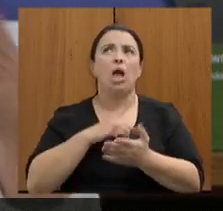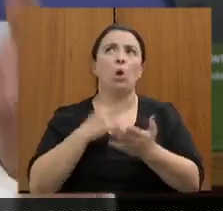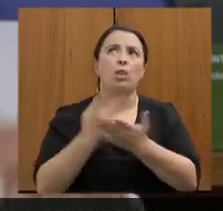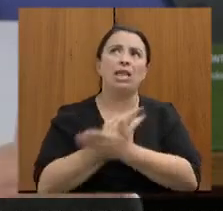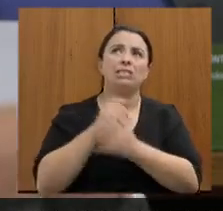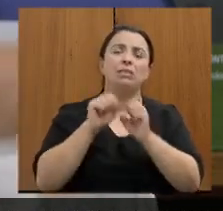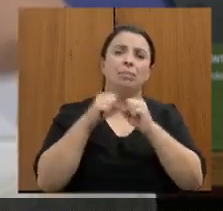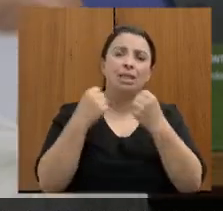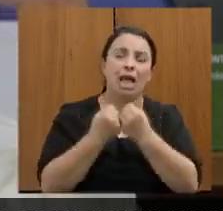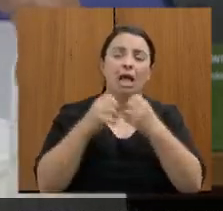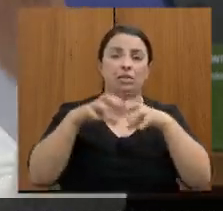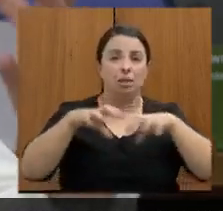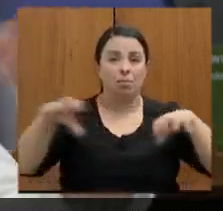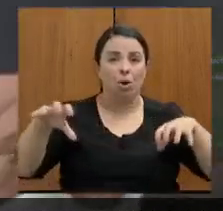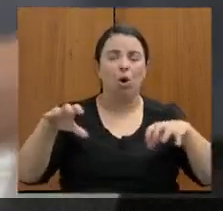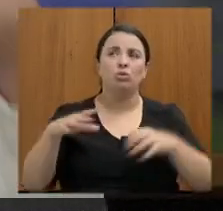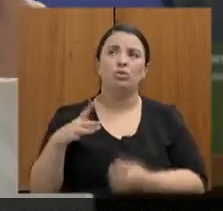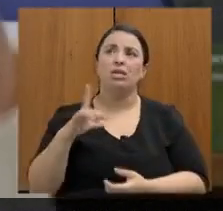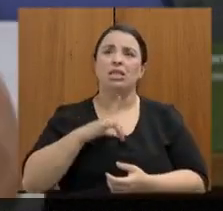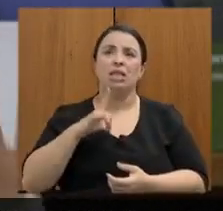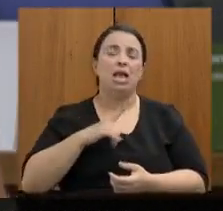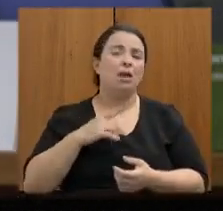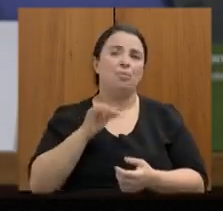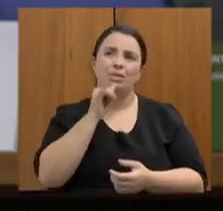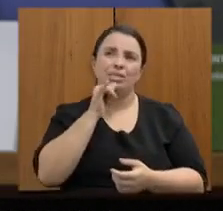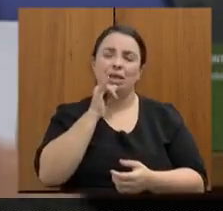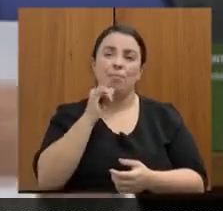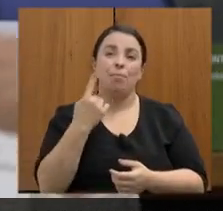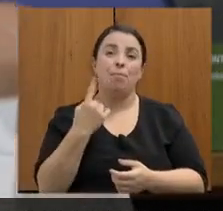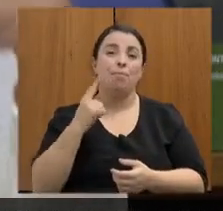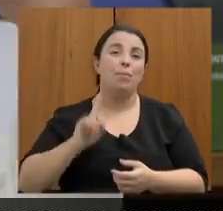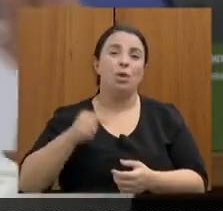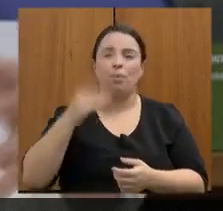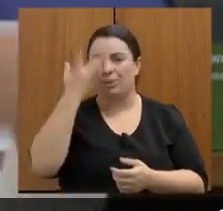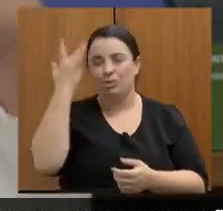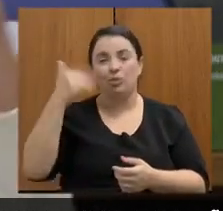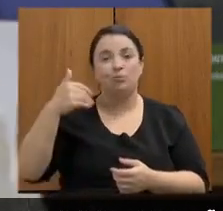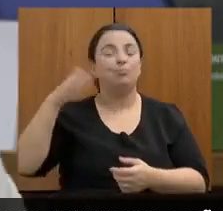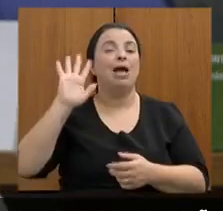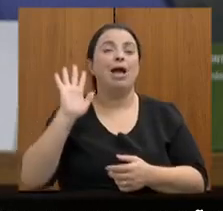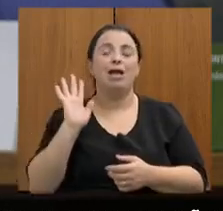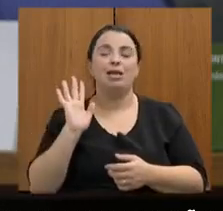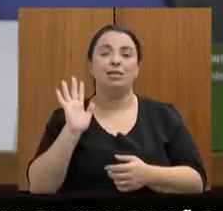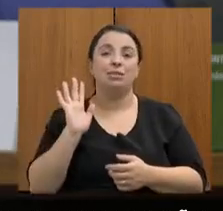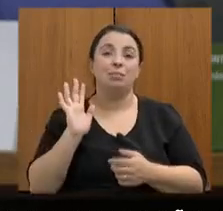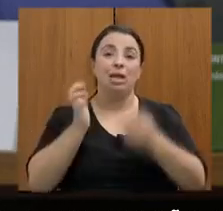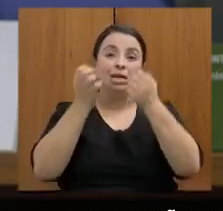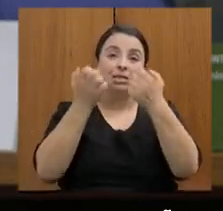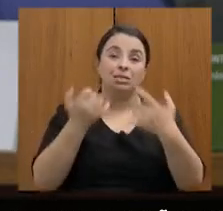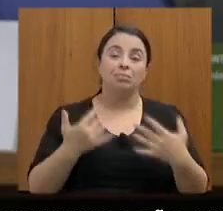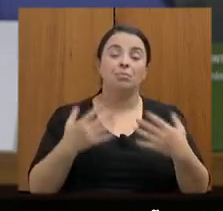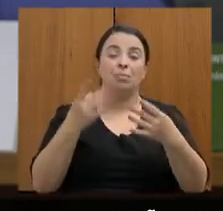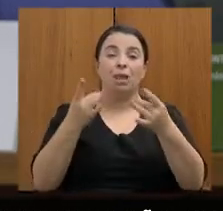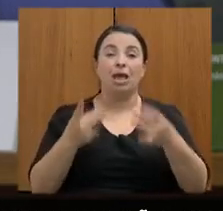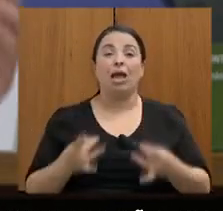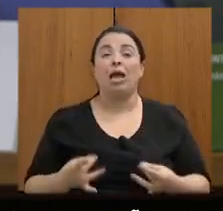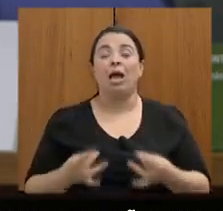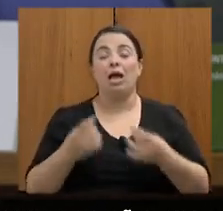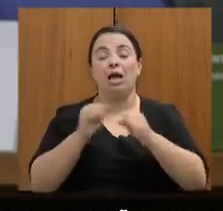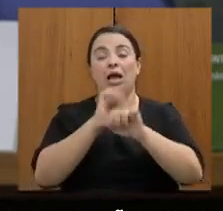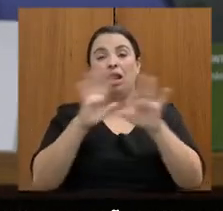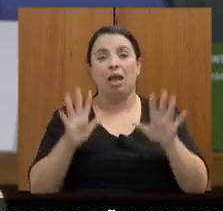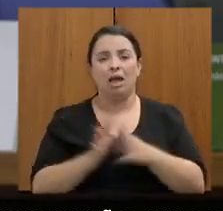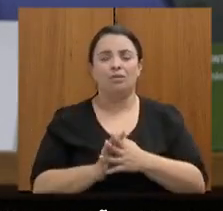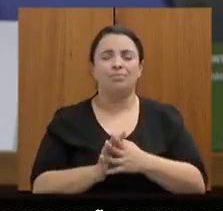contando com a presença de mais de mil pessoas em cada um deles de esclarecimento do porque qual é o grande ponto